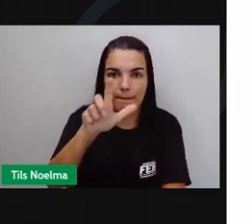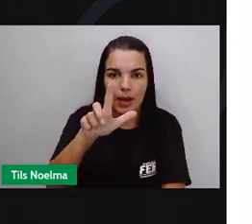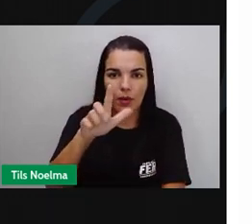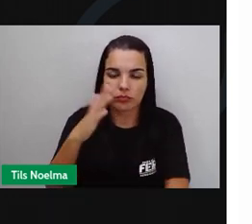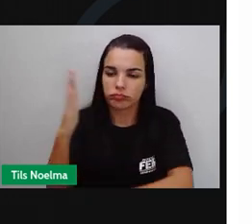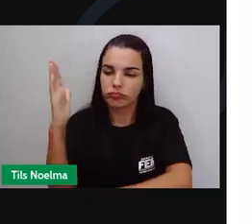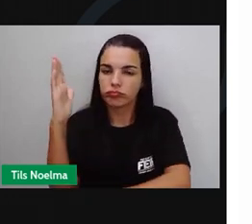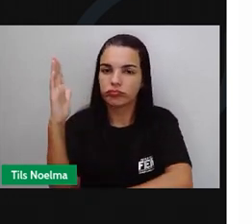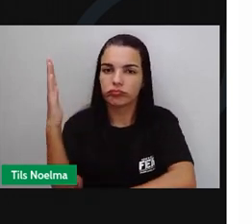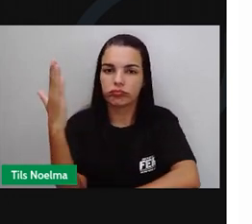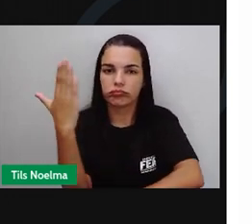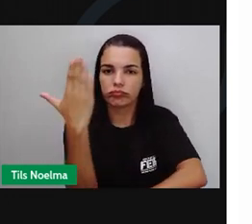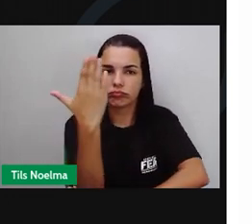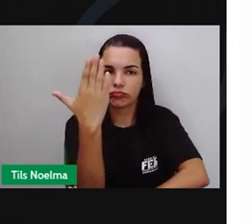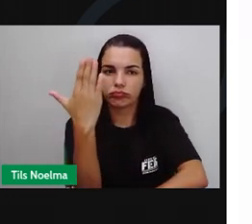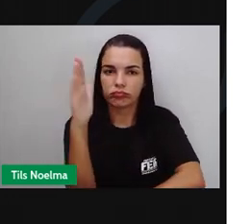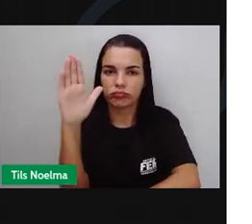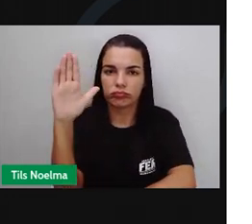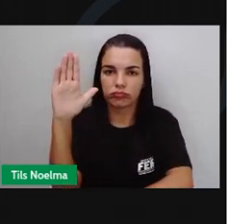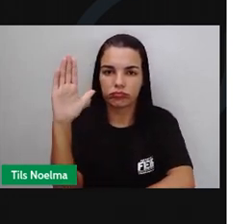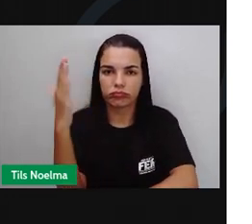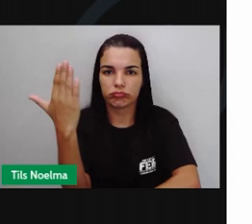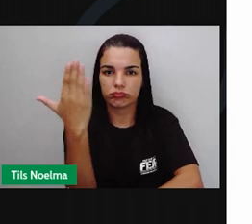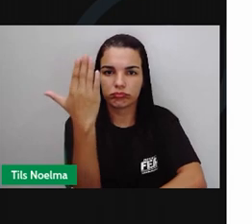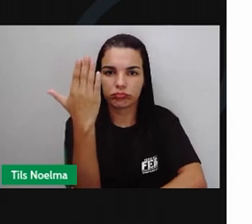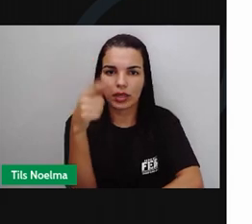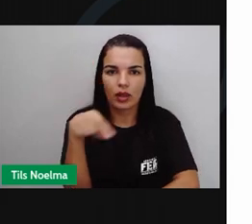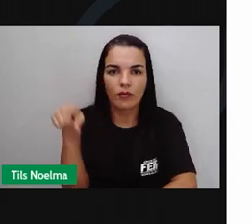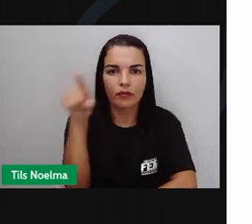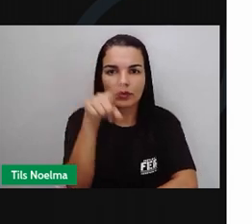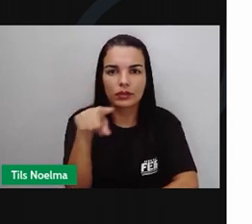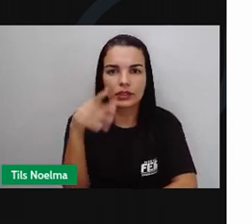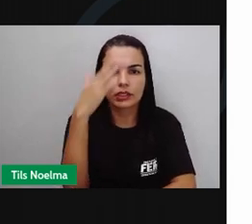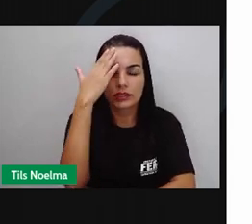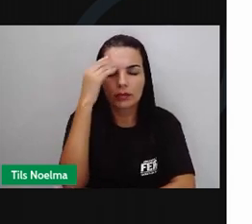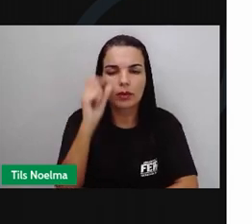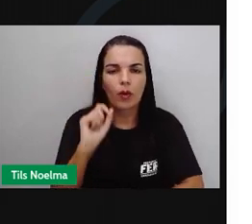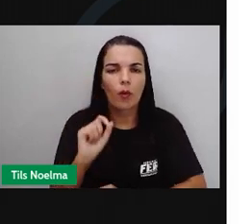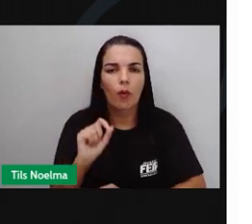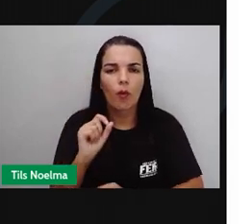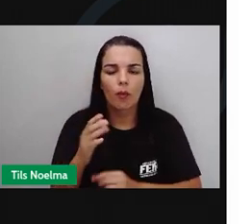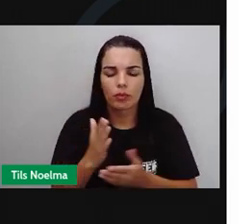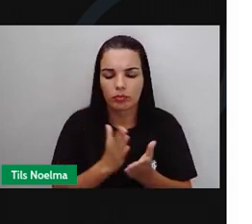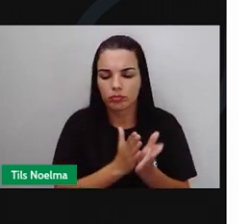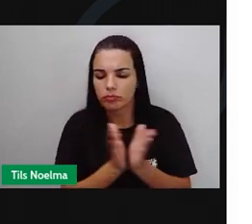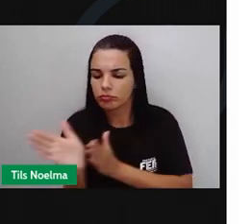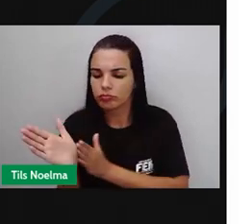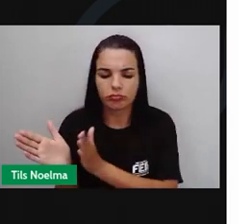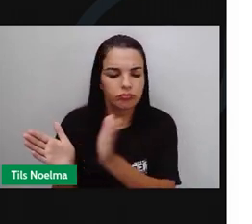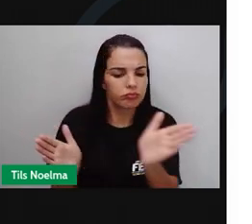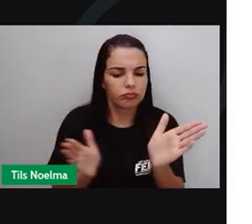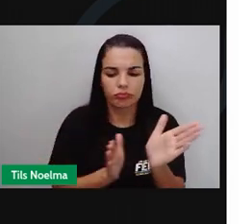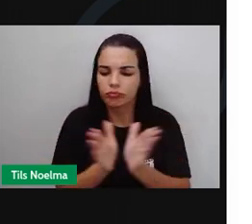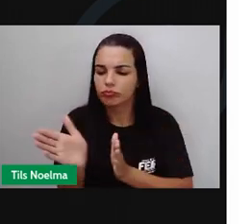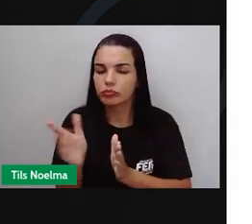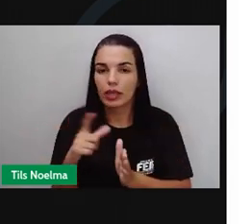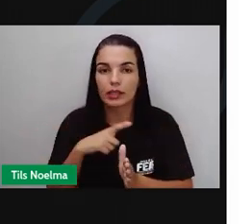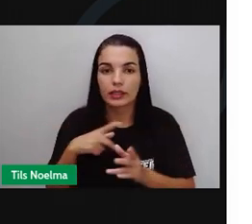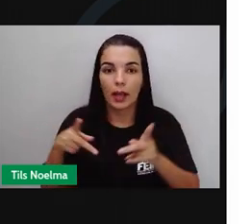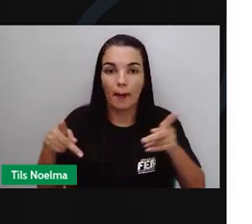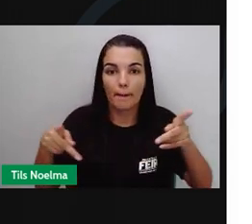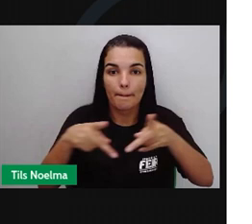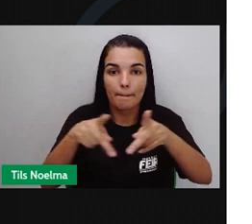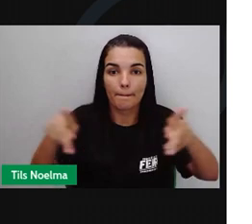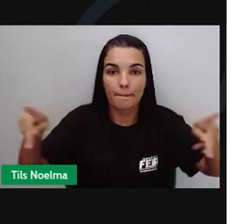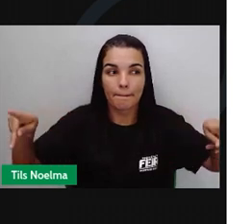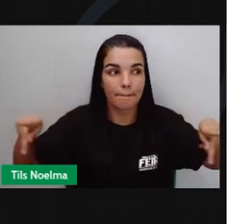nessa direção. Quais deslocamentos você deve realizar para chegar nessa praça aqui?